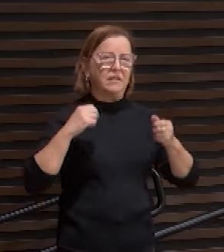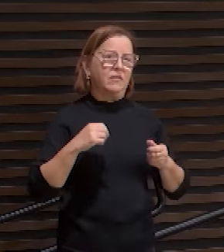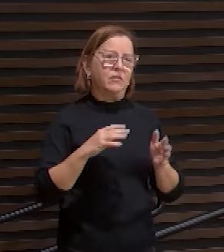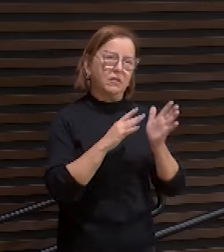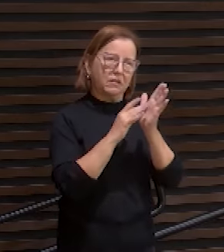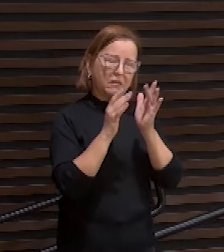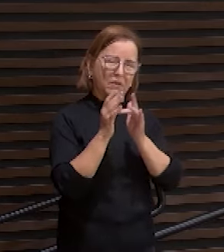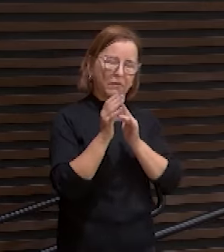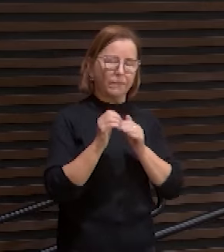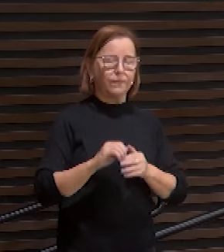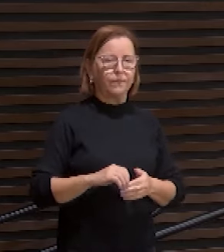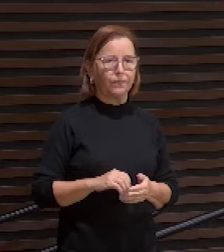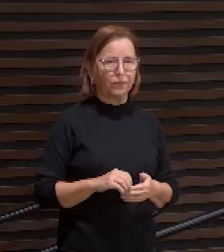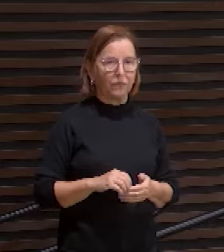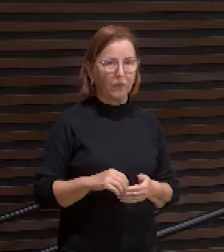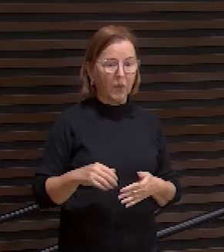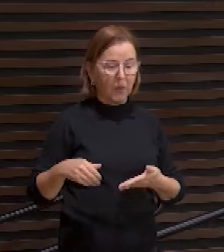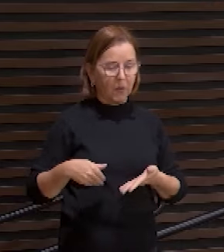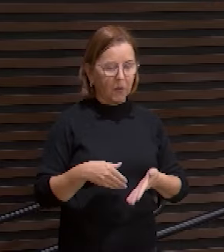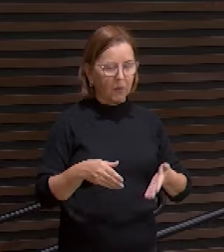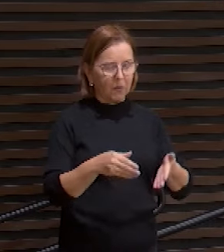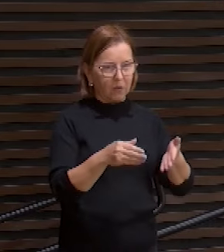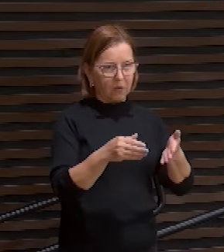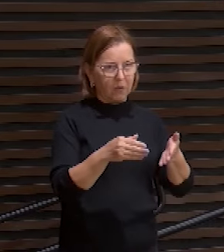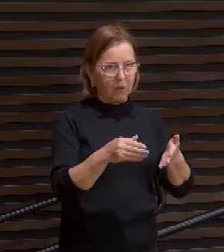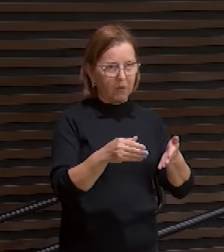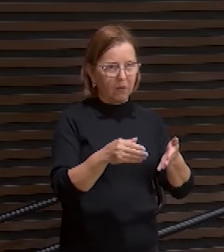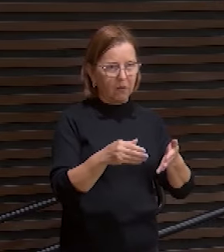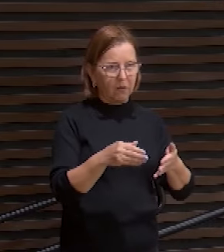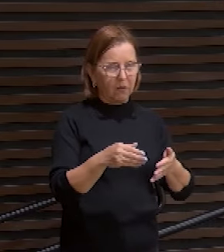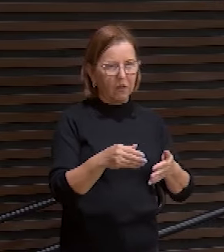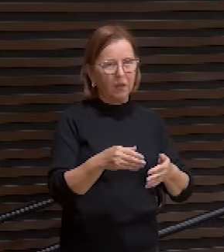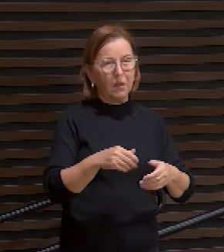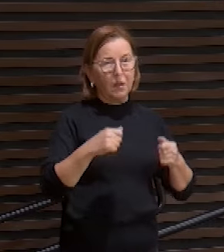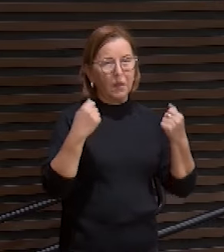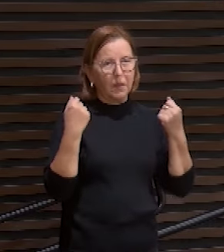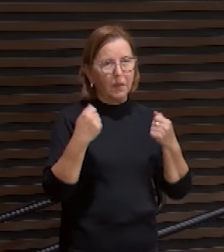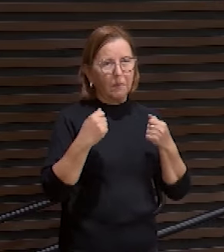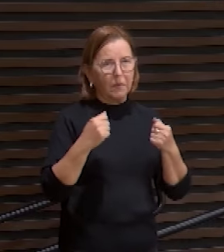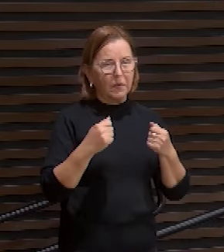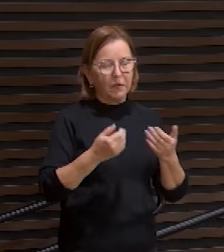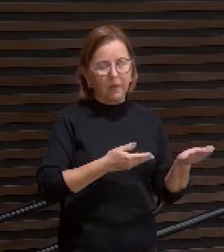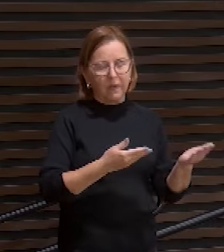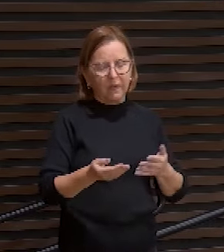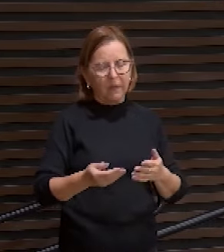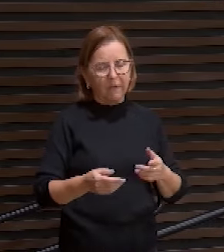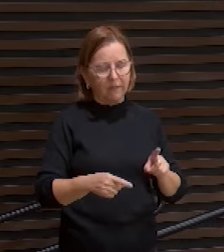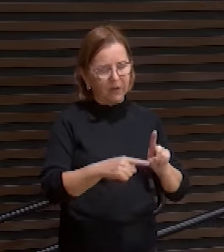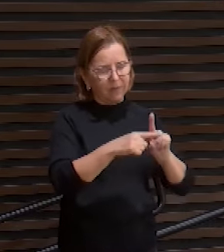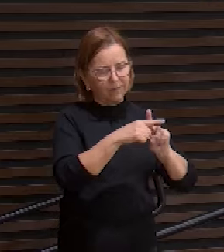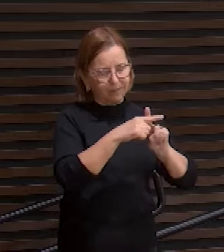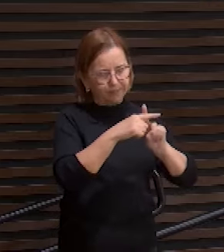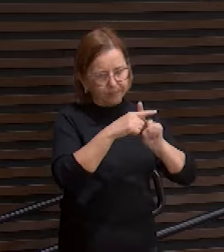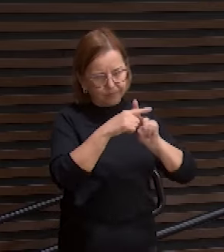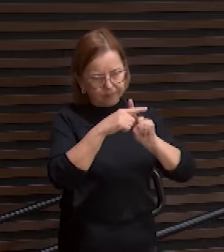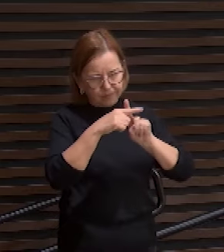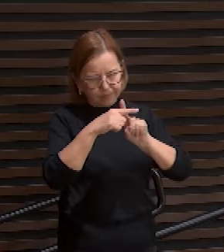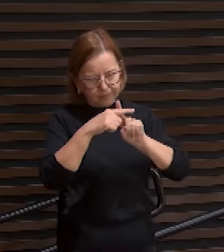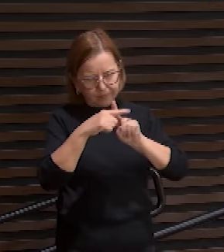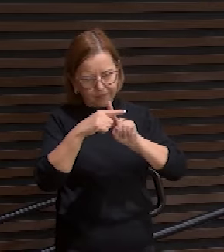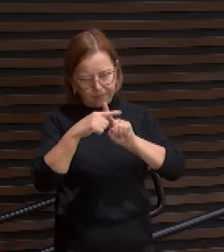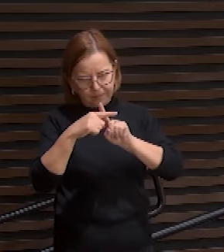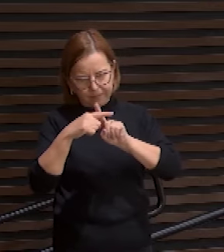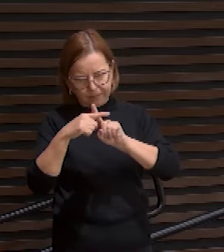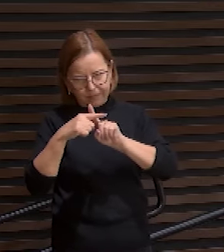No caminho, na Via Sacra, ele, todo flagelado, precisou levar a sua cruz. Em